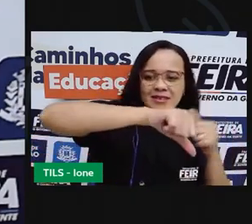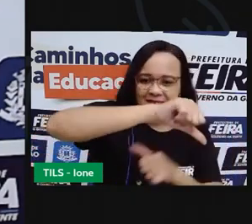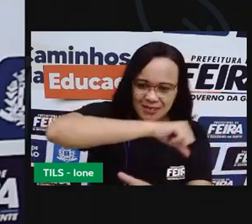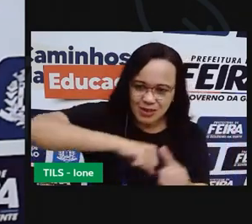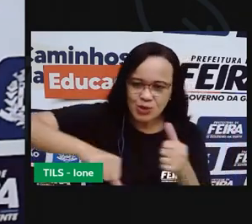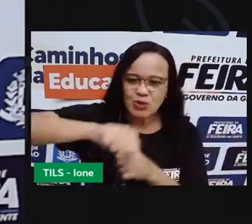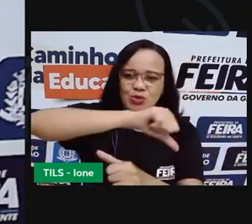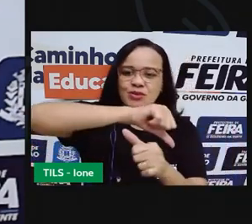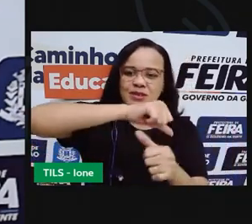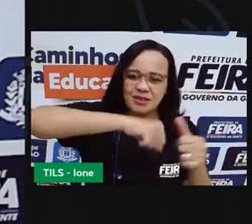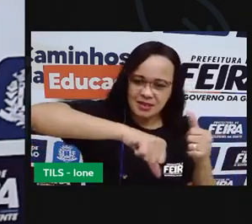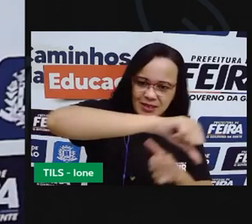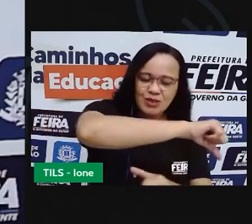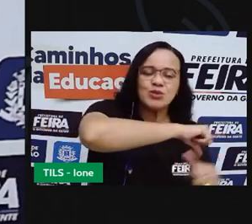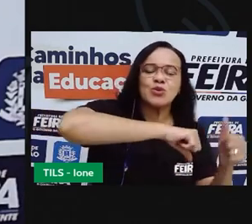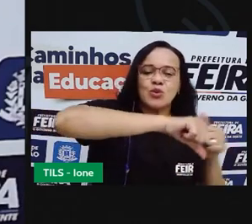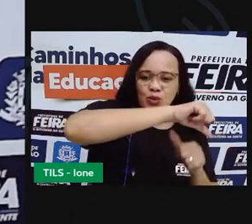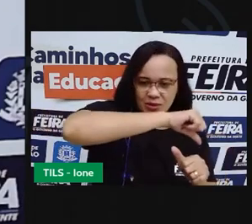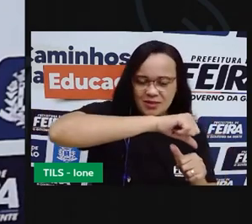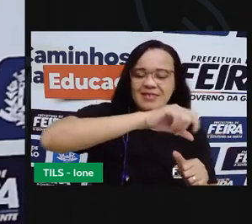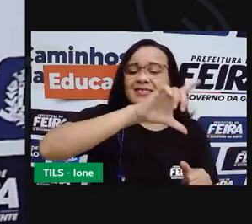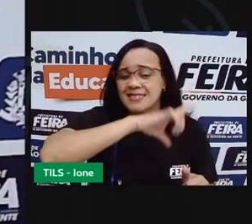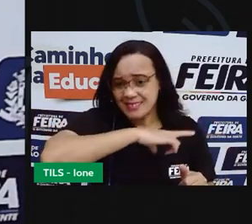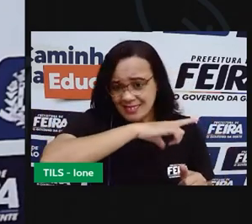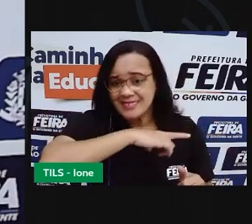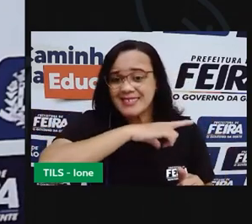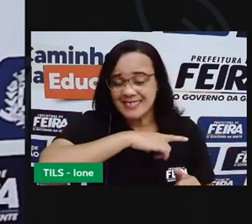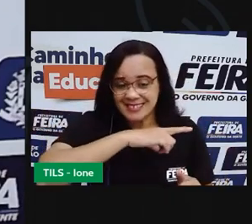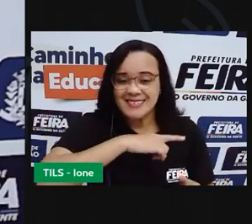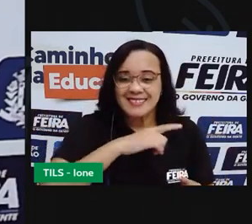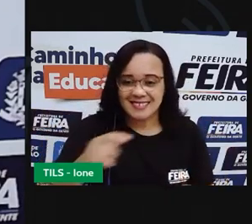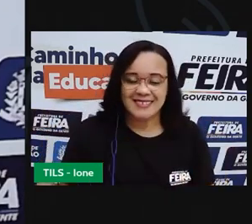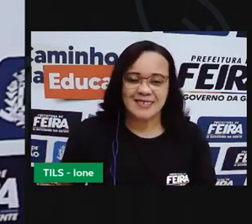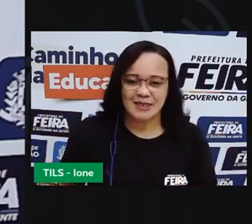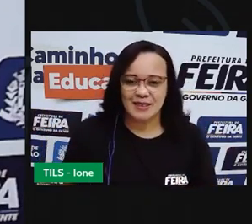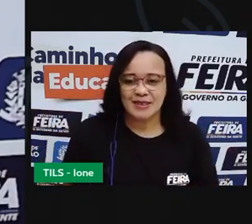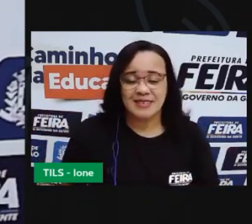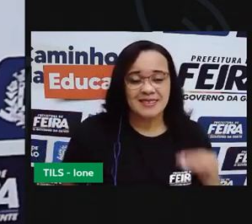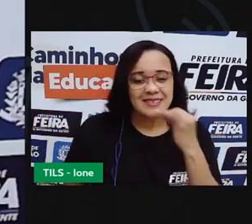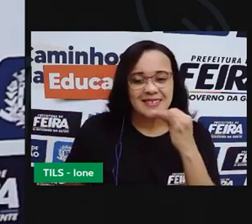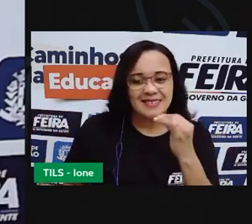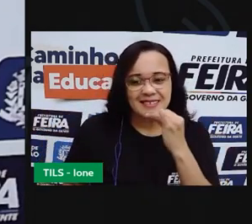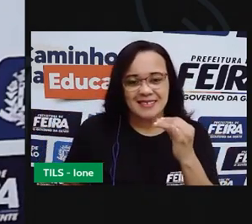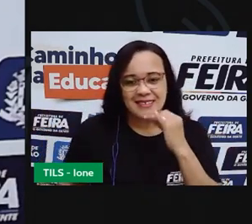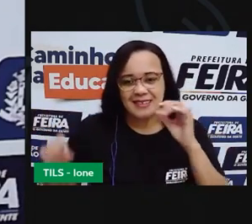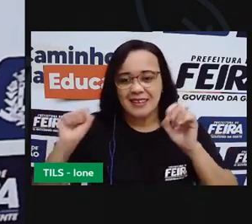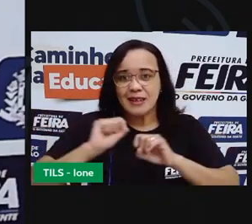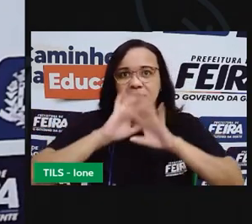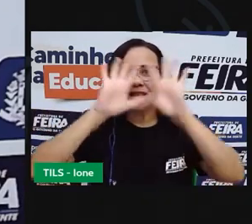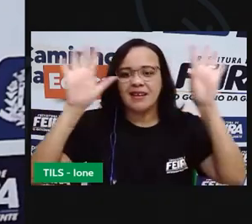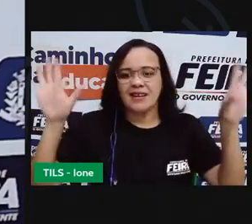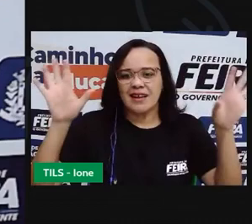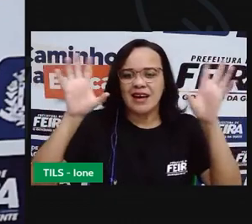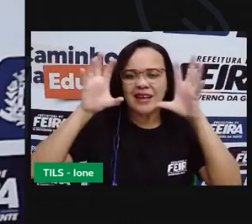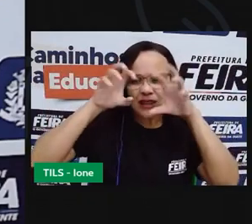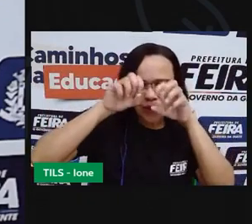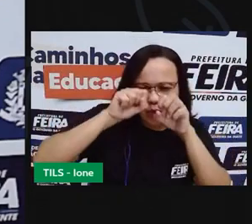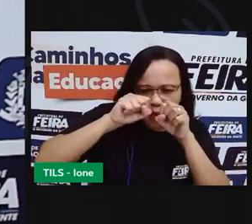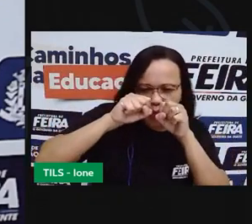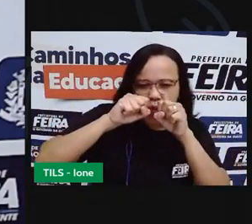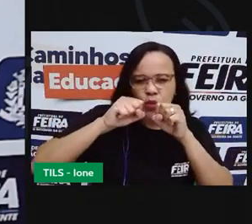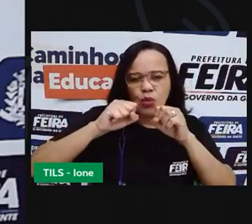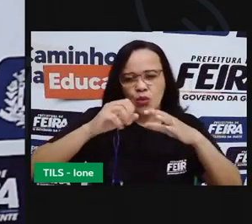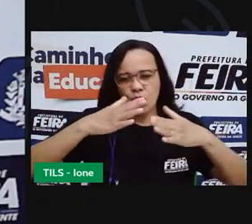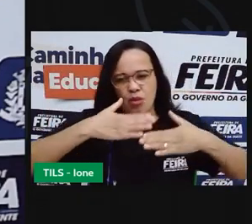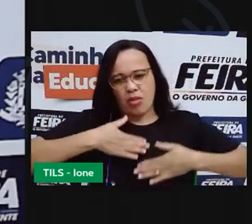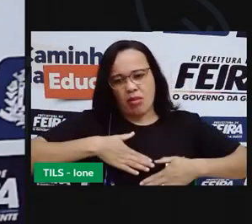E depois apresenta um objetivo Um outro Que é o contrário daquilo Por exemplo Claro Escuro Tranquilo